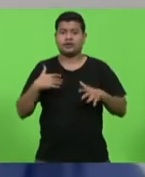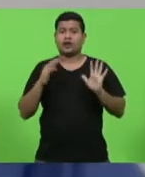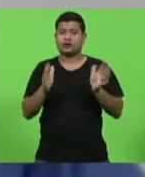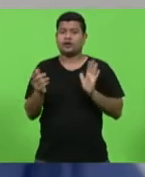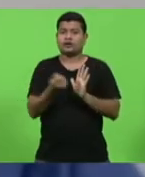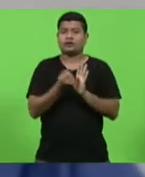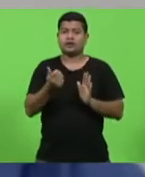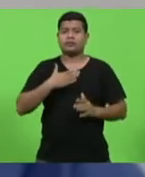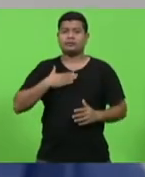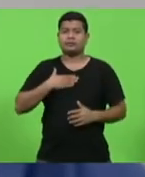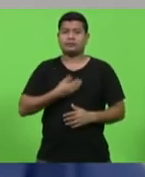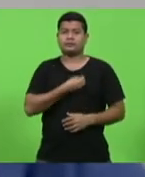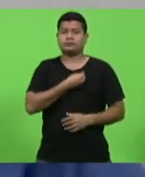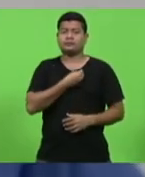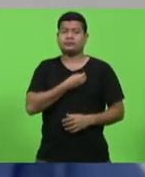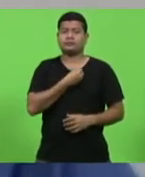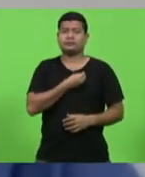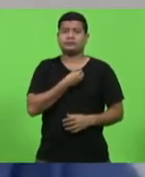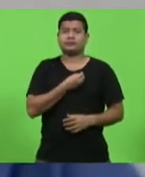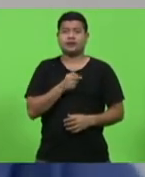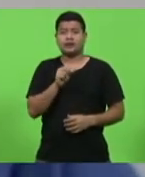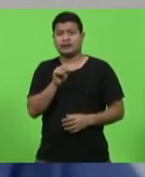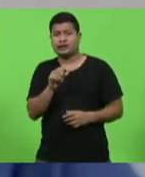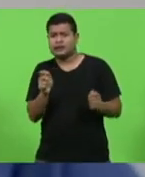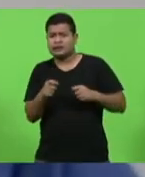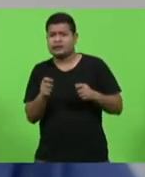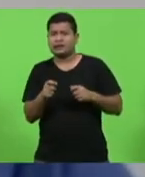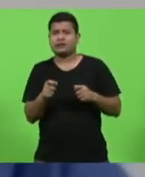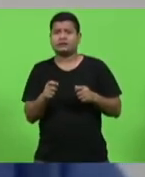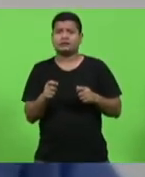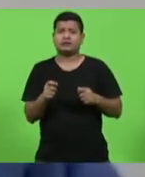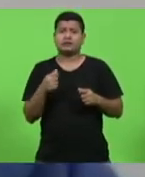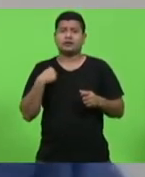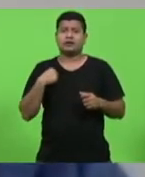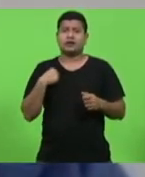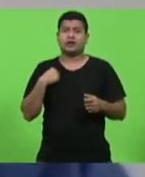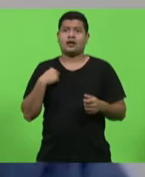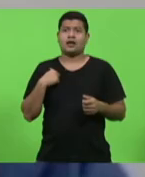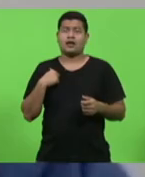minha presença, se existe a possibilidade, por exemplo, de alguma manifestação